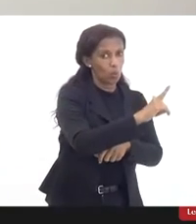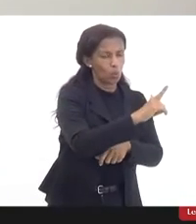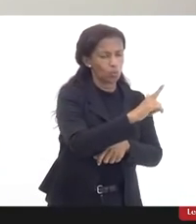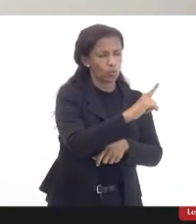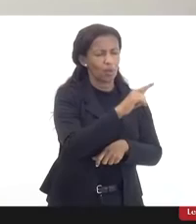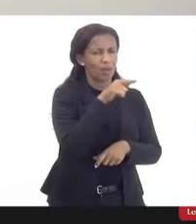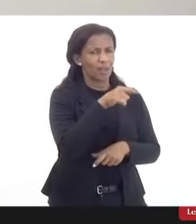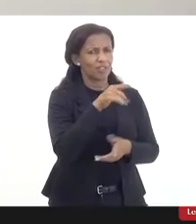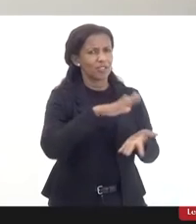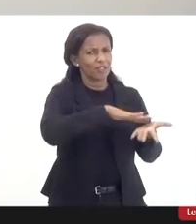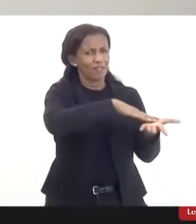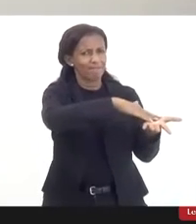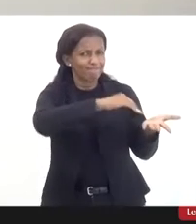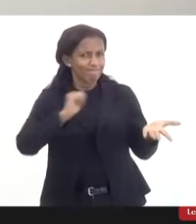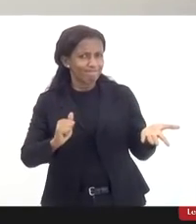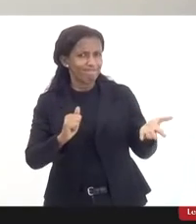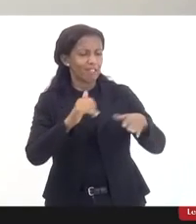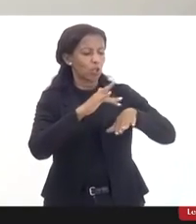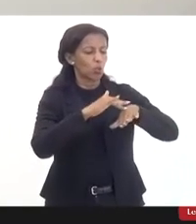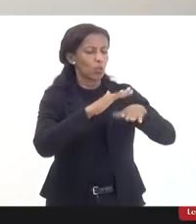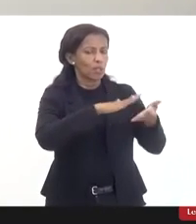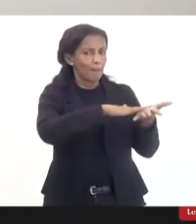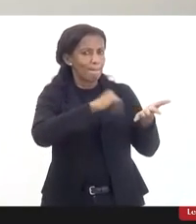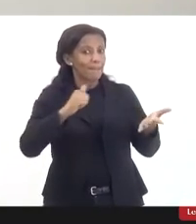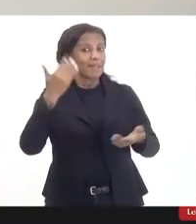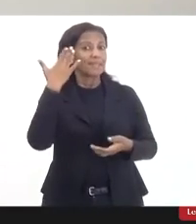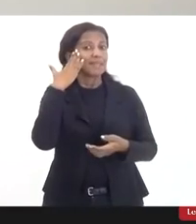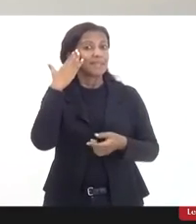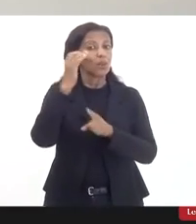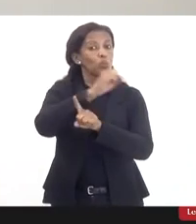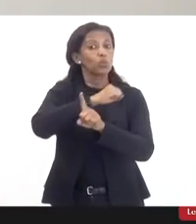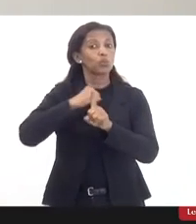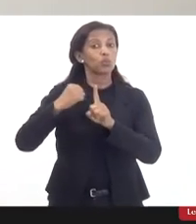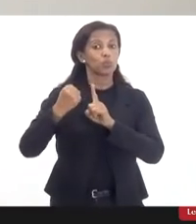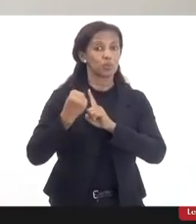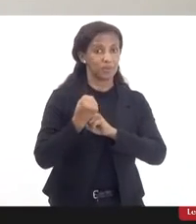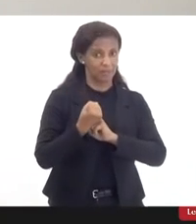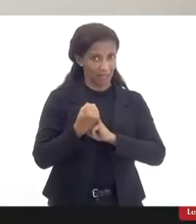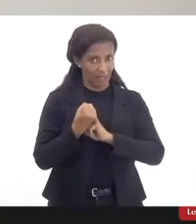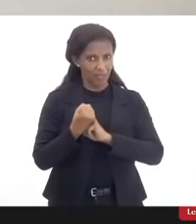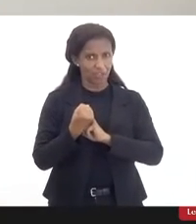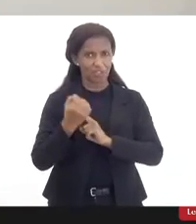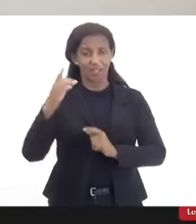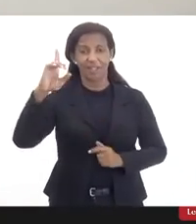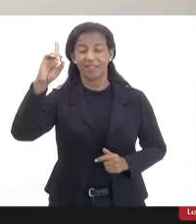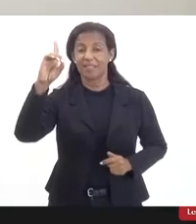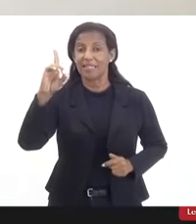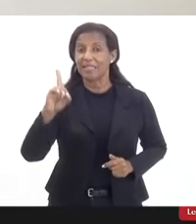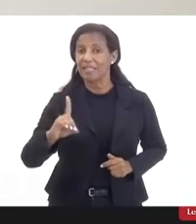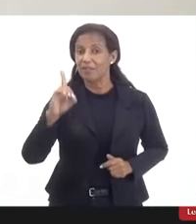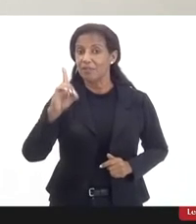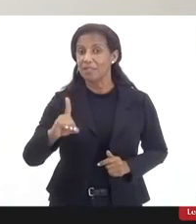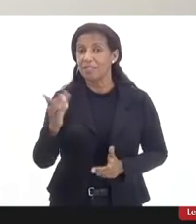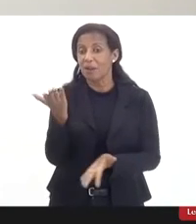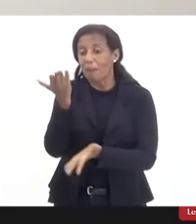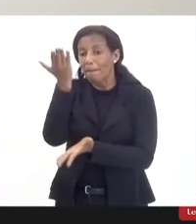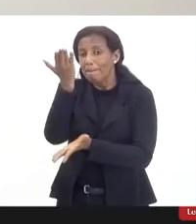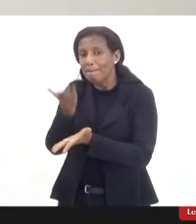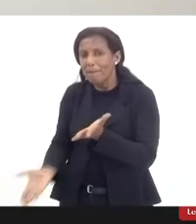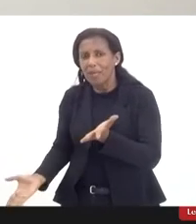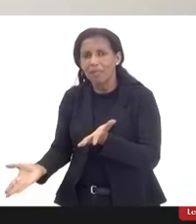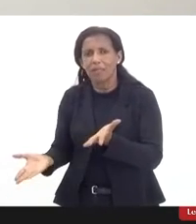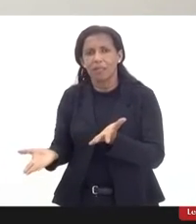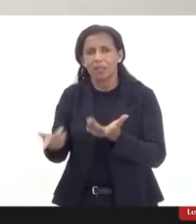estigma quando nós entendemos enquanto sociedade que a questão da deficiência é uma perda funcional,